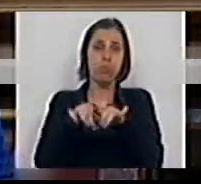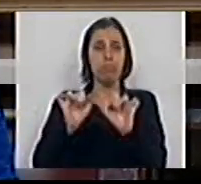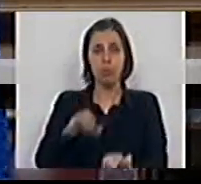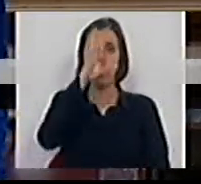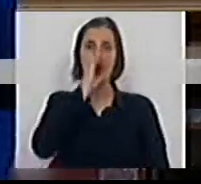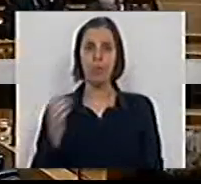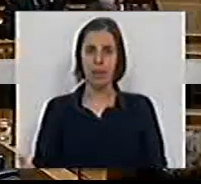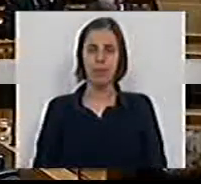deste Governo.